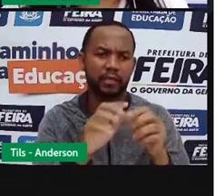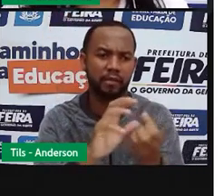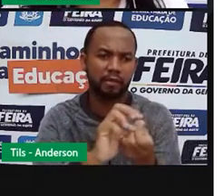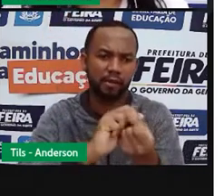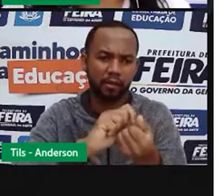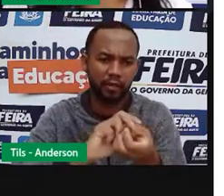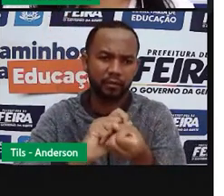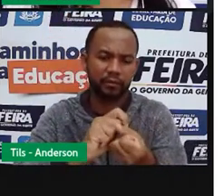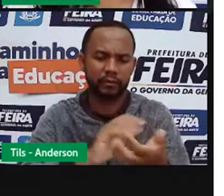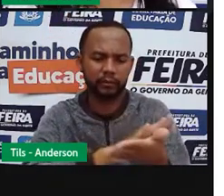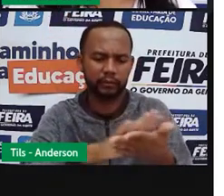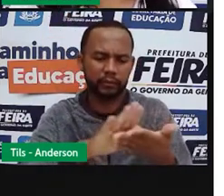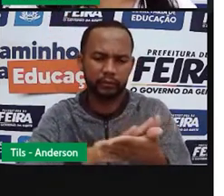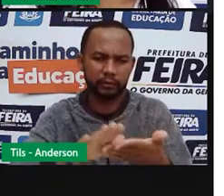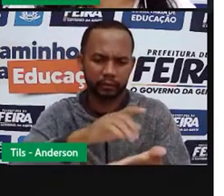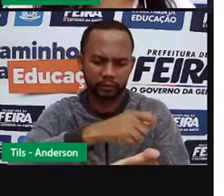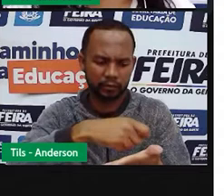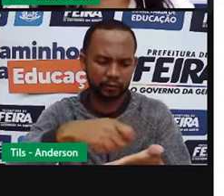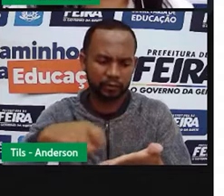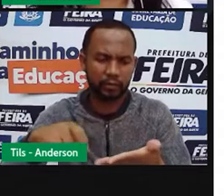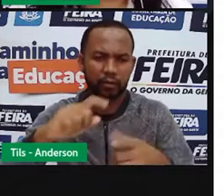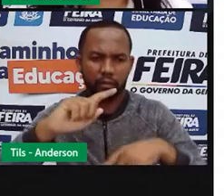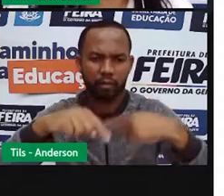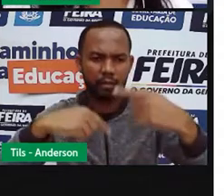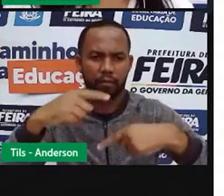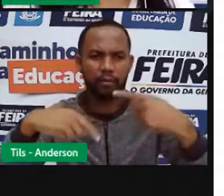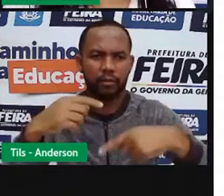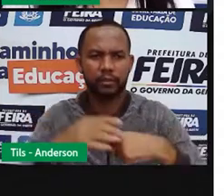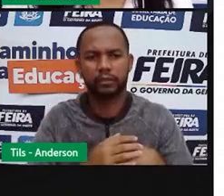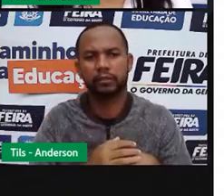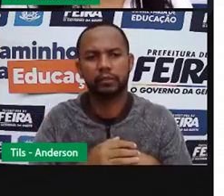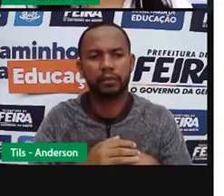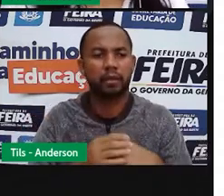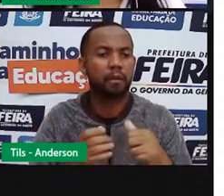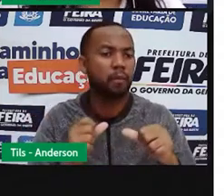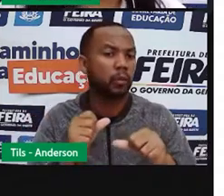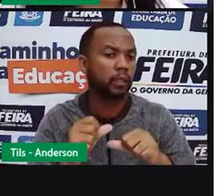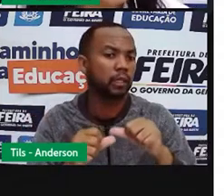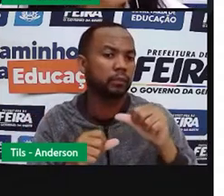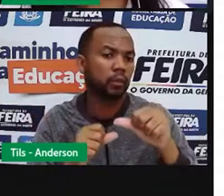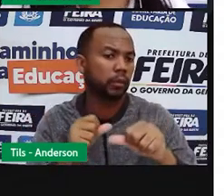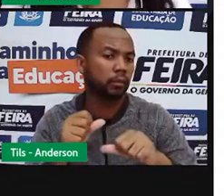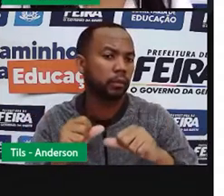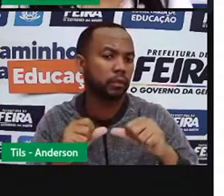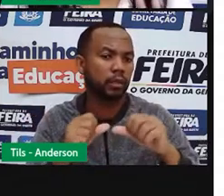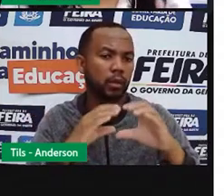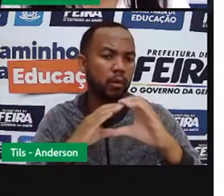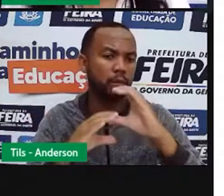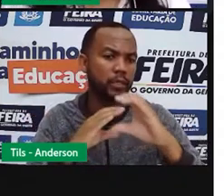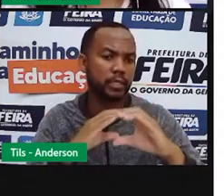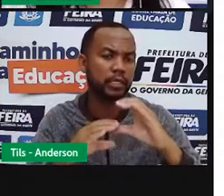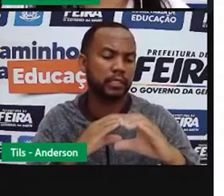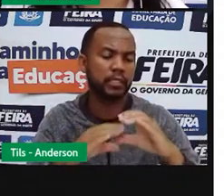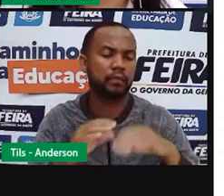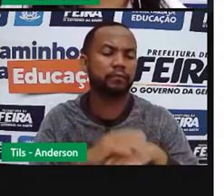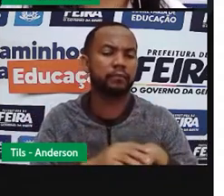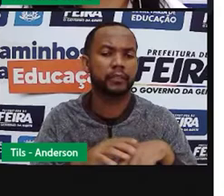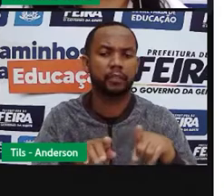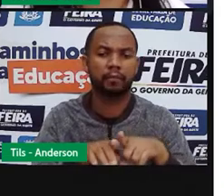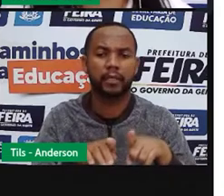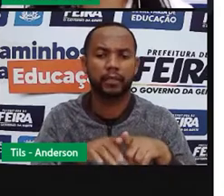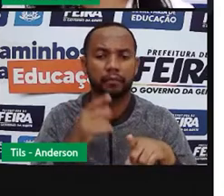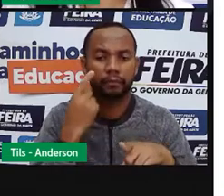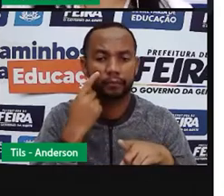uniforme e tempos depois, os hieróglifos. É, você conhece. Você só não está lembrado. Nós vamos